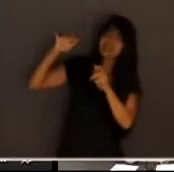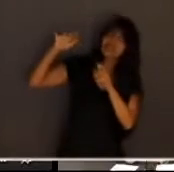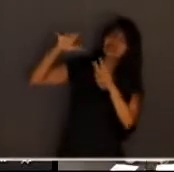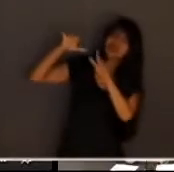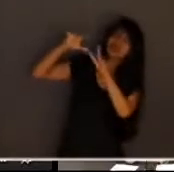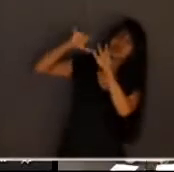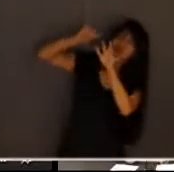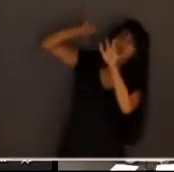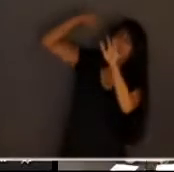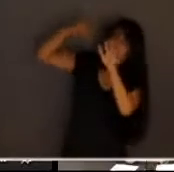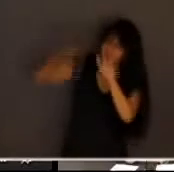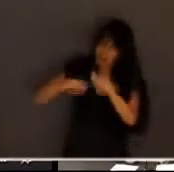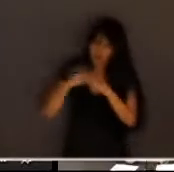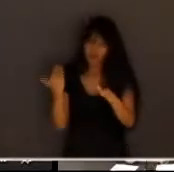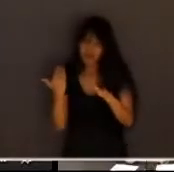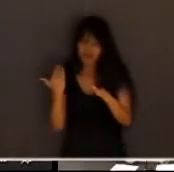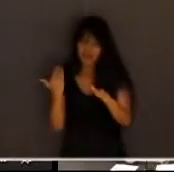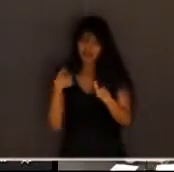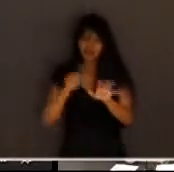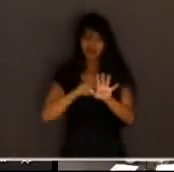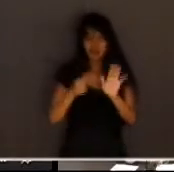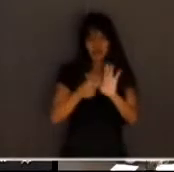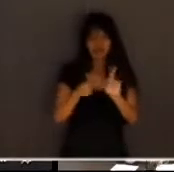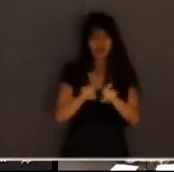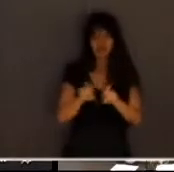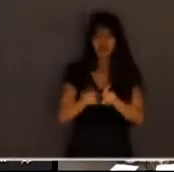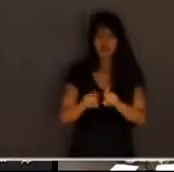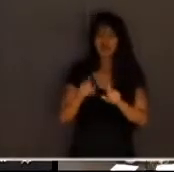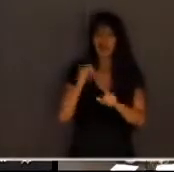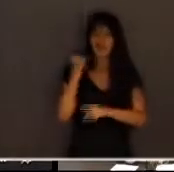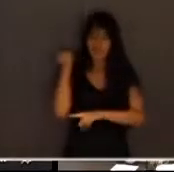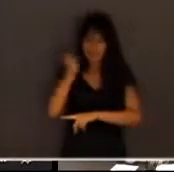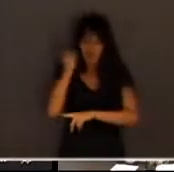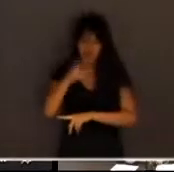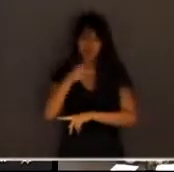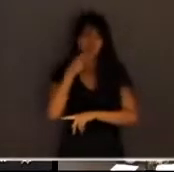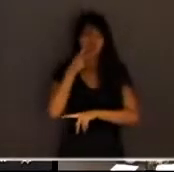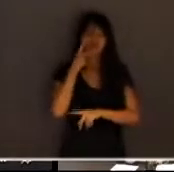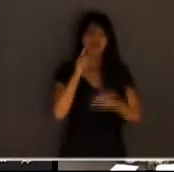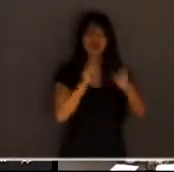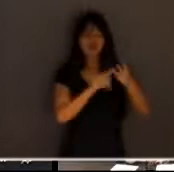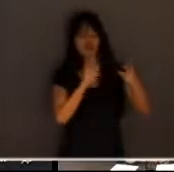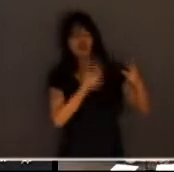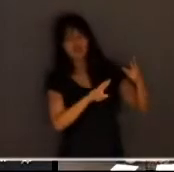ele se esborracha no chão então é importante que haja a réplica